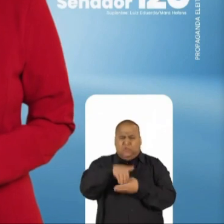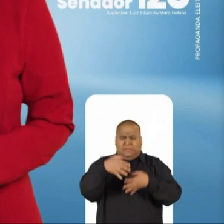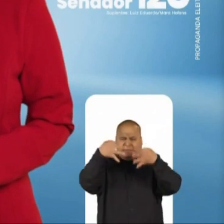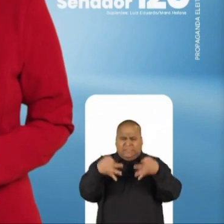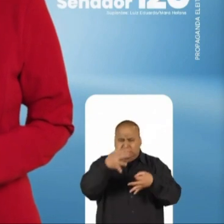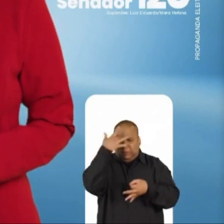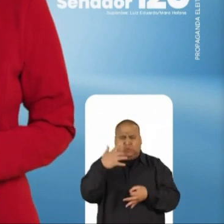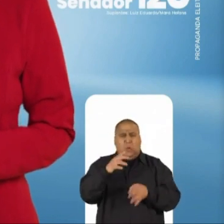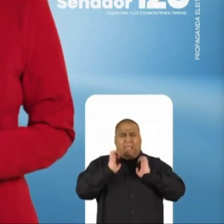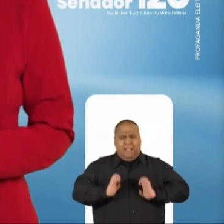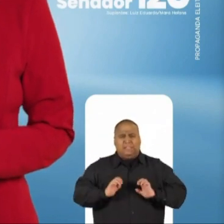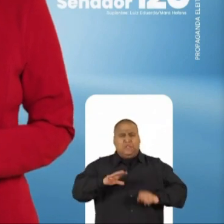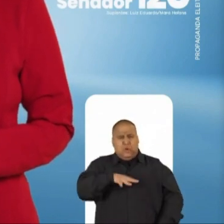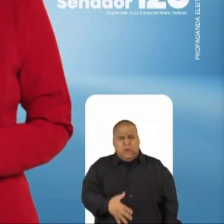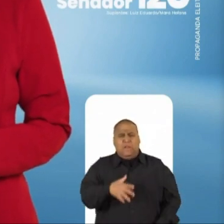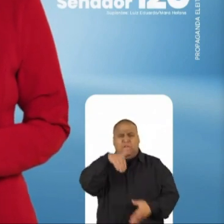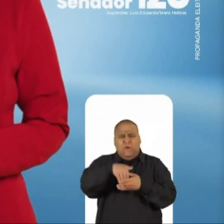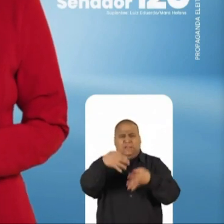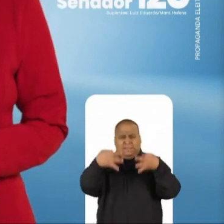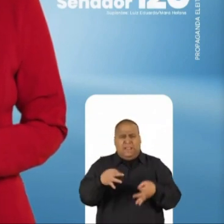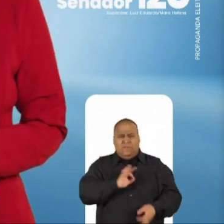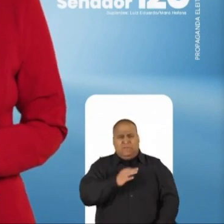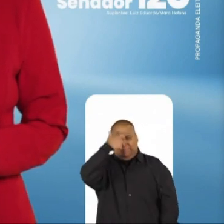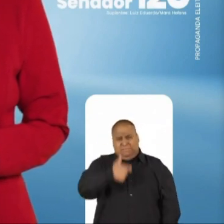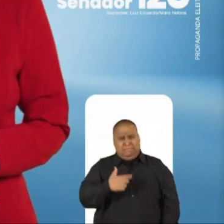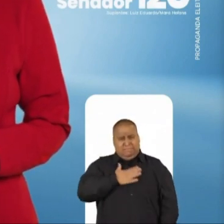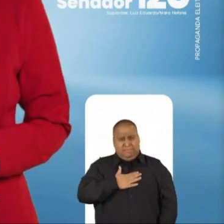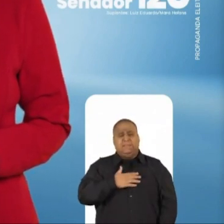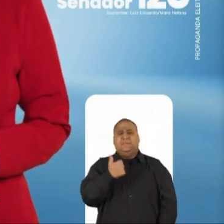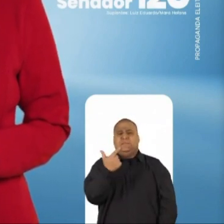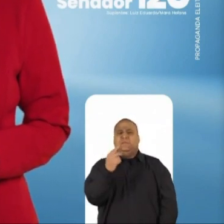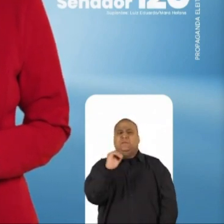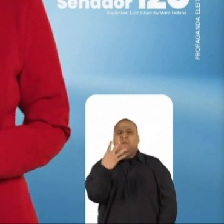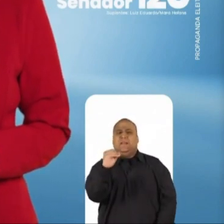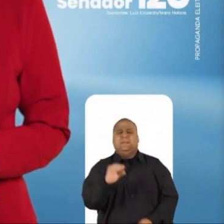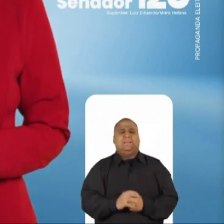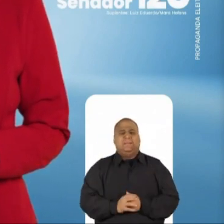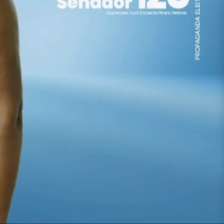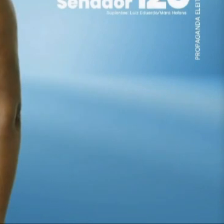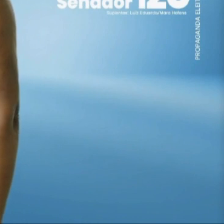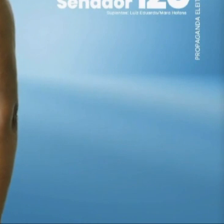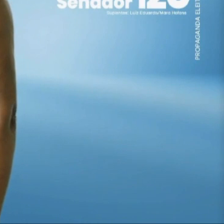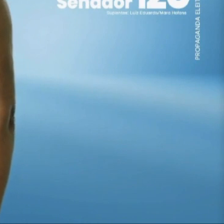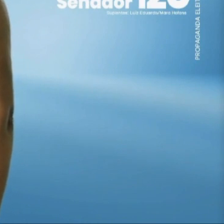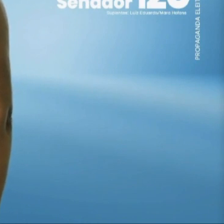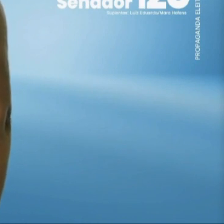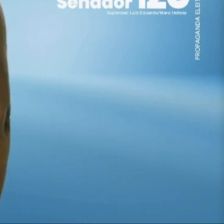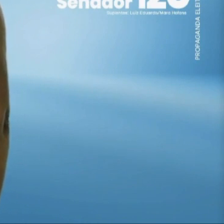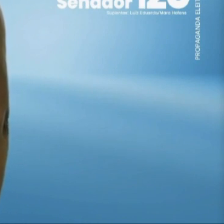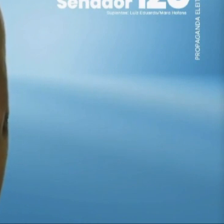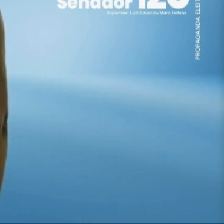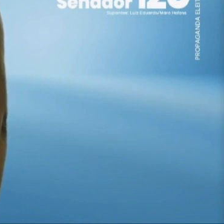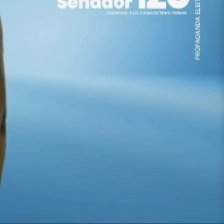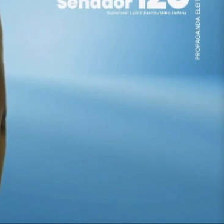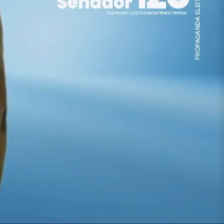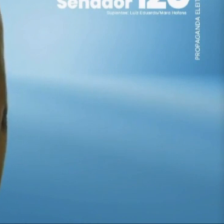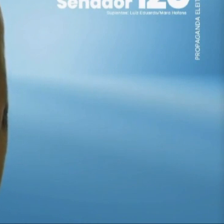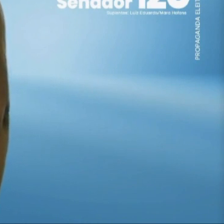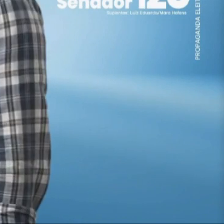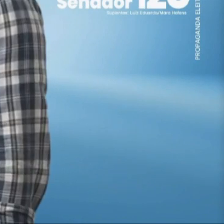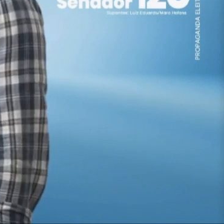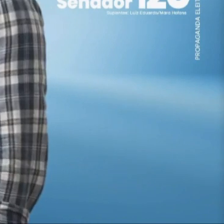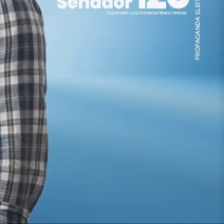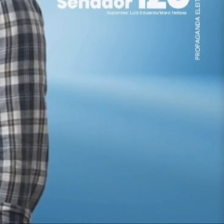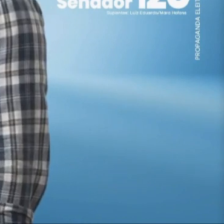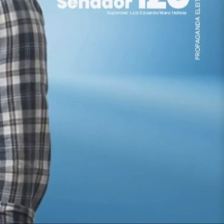Vote quem tem ética e coragem. Vote delegada Marta Rocha, 12-0-40. 12-6-6-6, Zezé Amiga